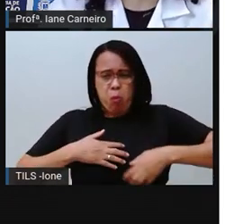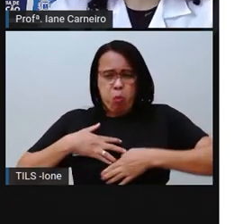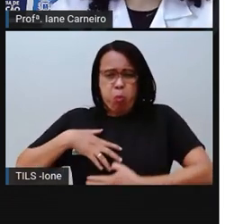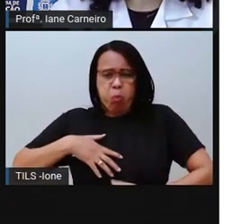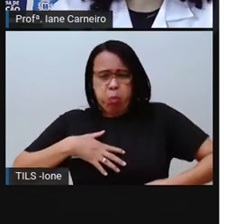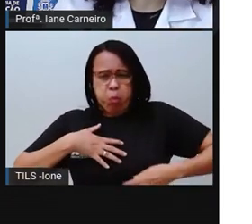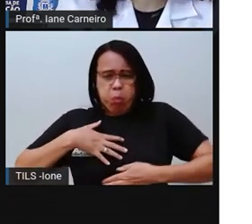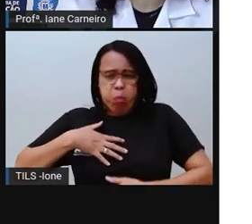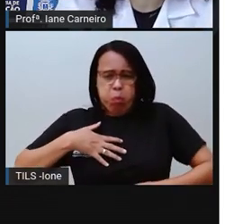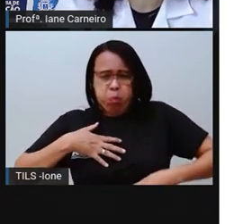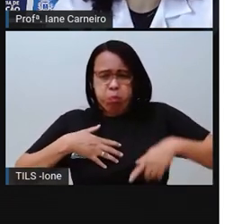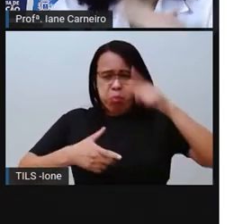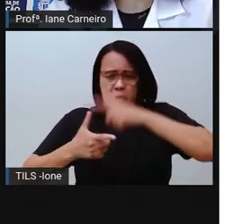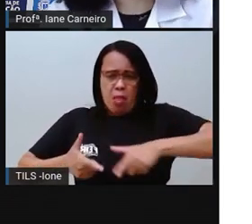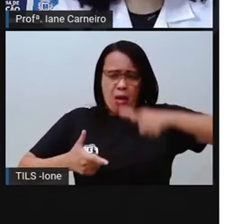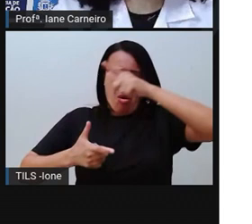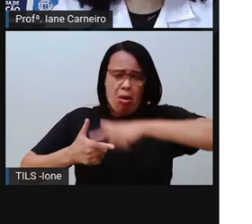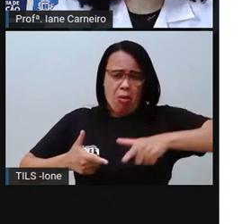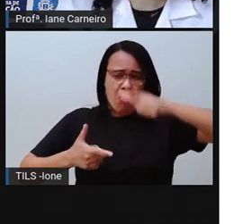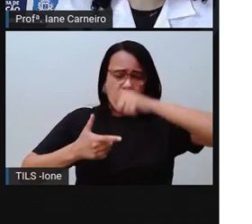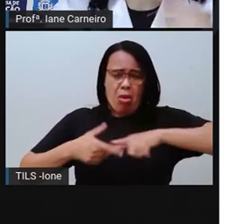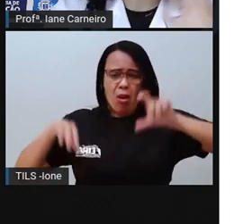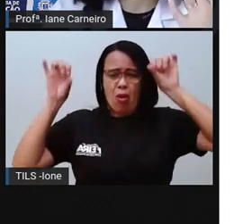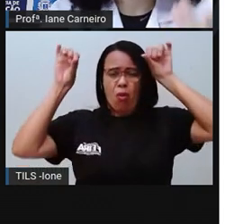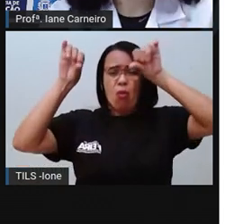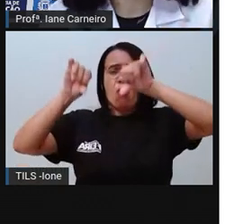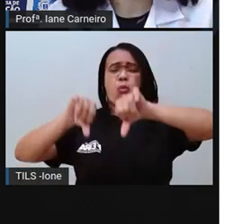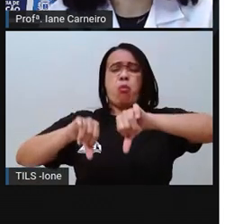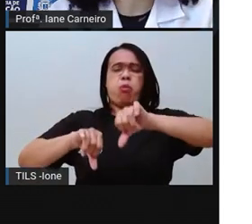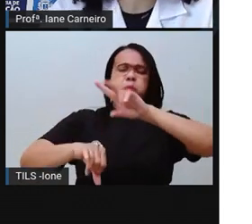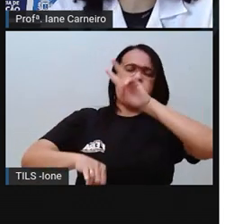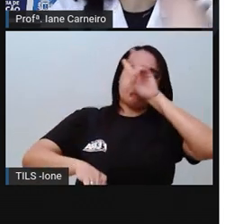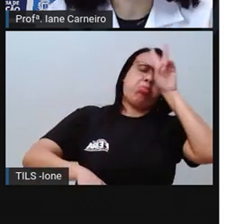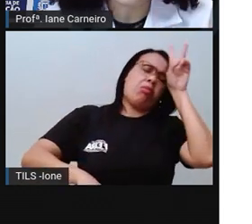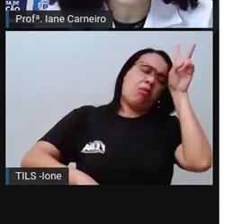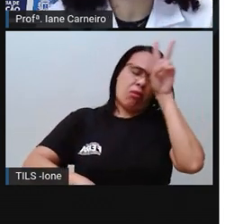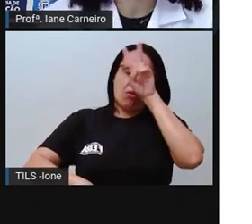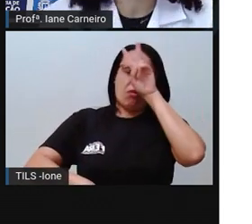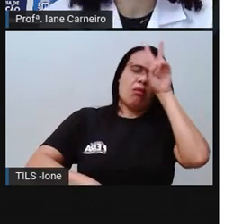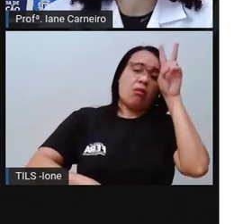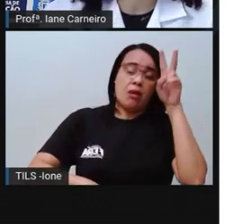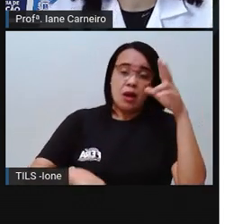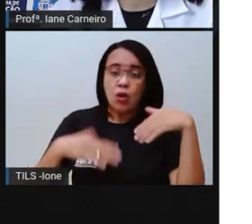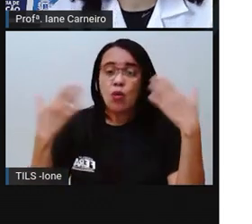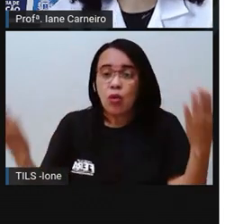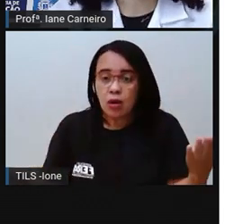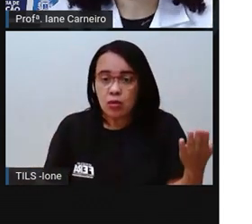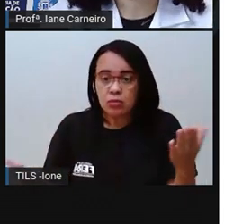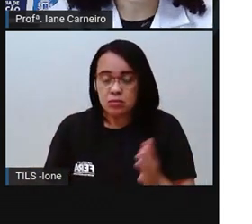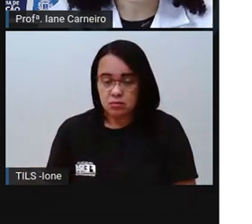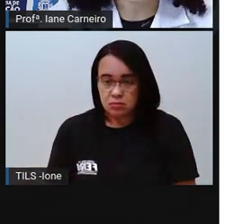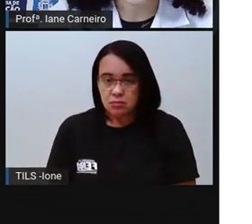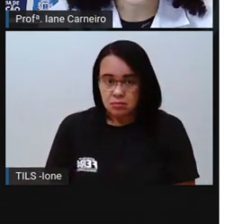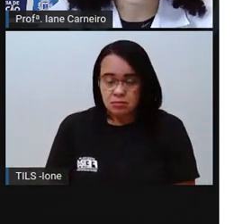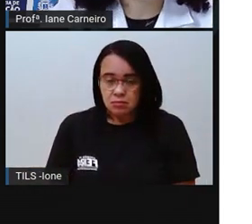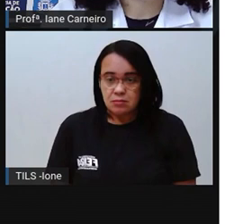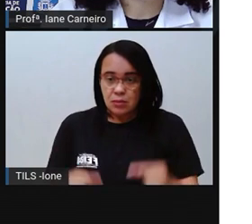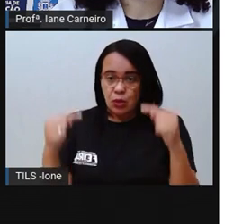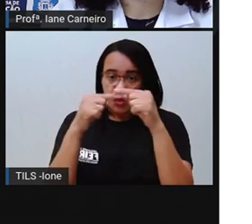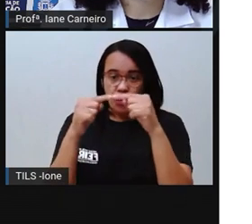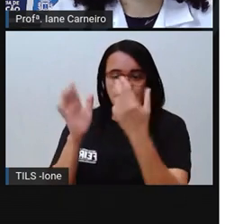organismo, né? Deixa a gente doente, enjoado, né? Sentindo dor na barriga. Onde é? Qual é a imagem?